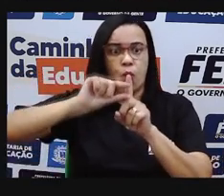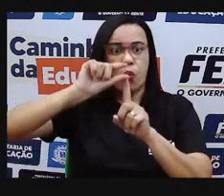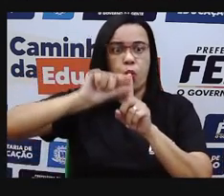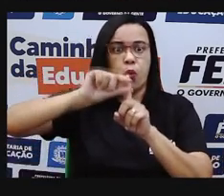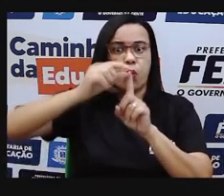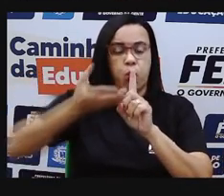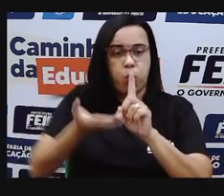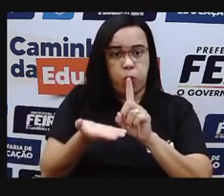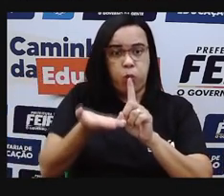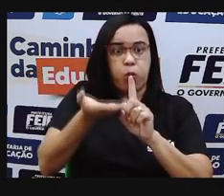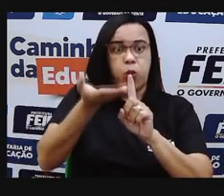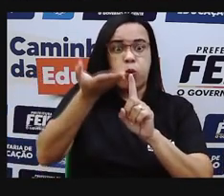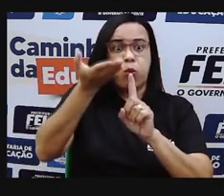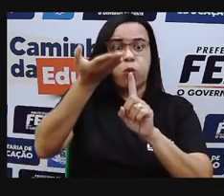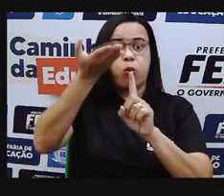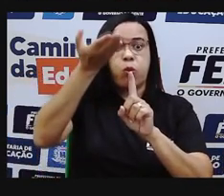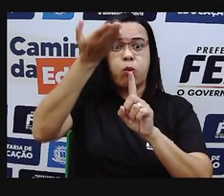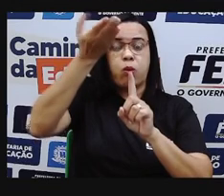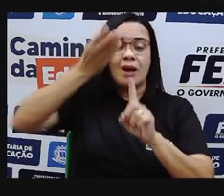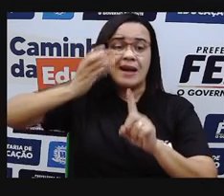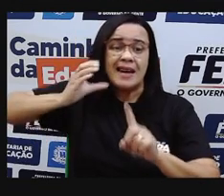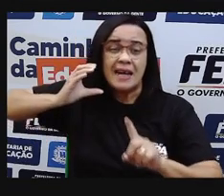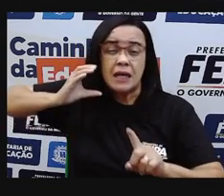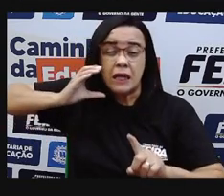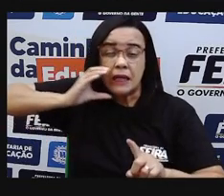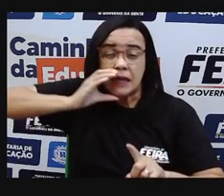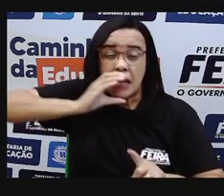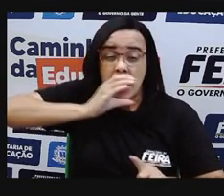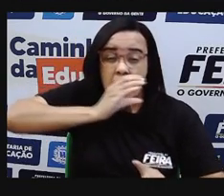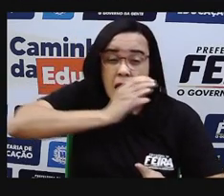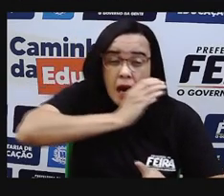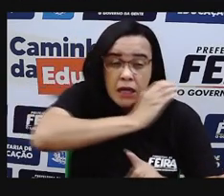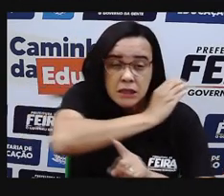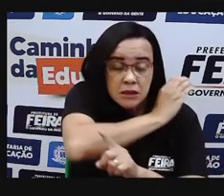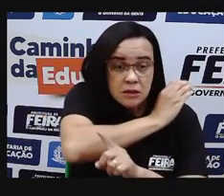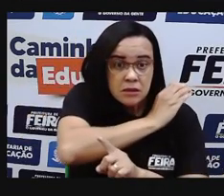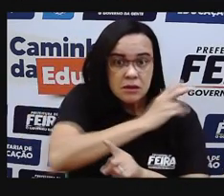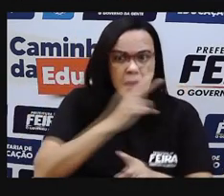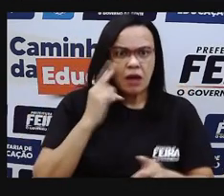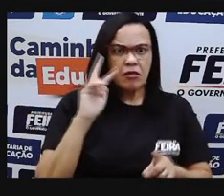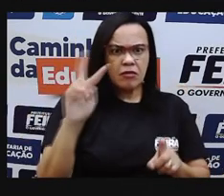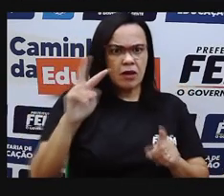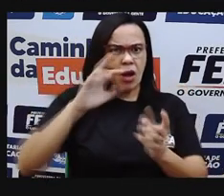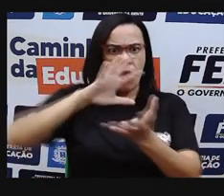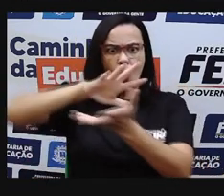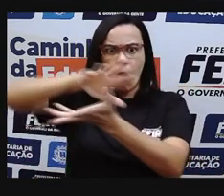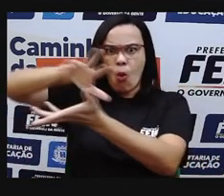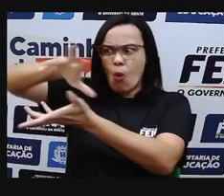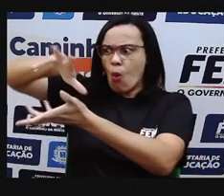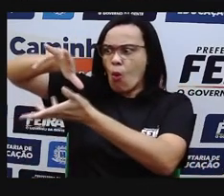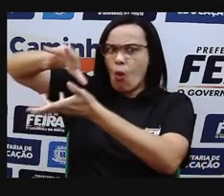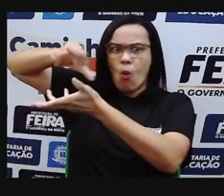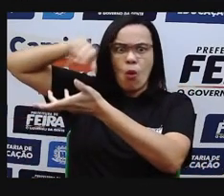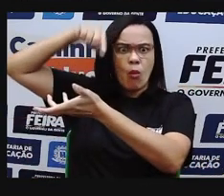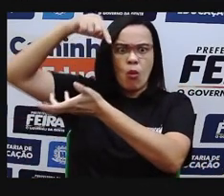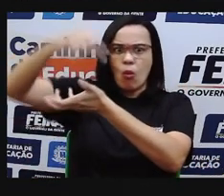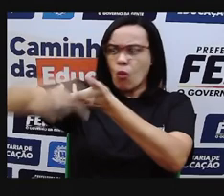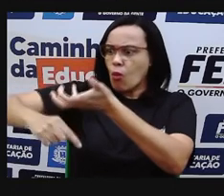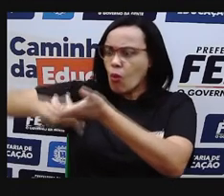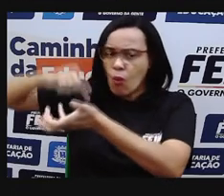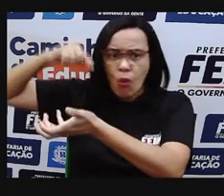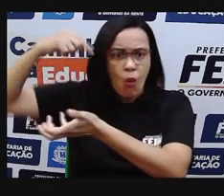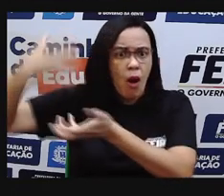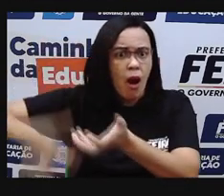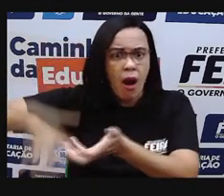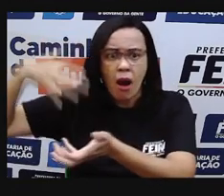aquecimento, né, chamado aquecimento global. Um aumento das temperaturas do nosso planeta. E não